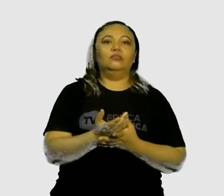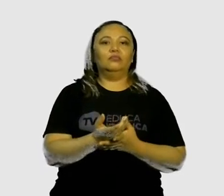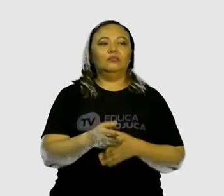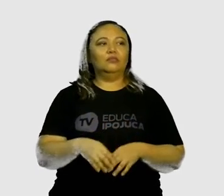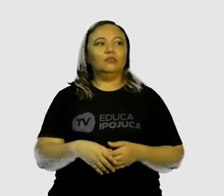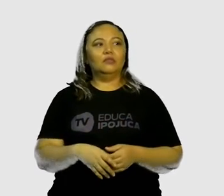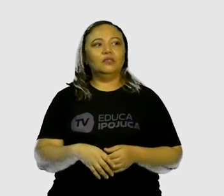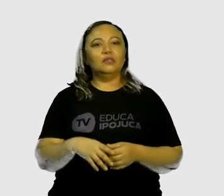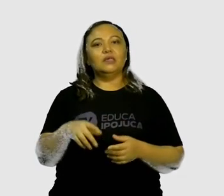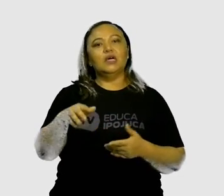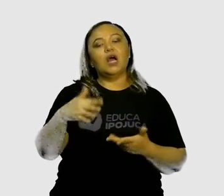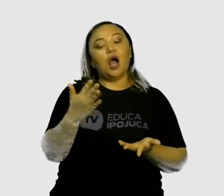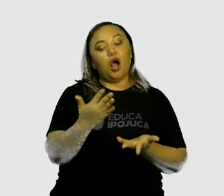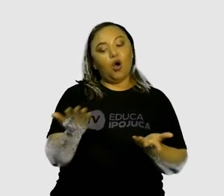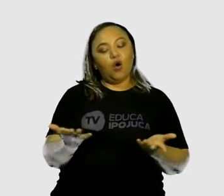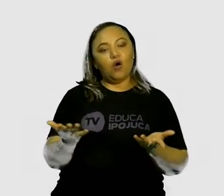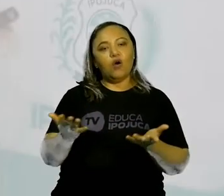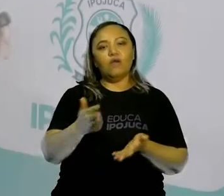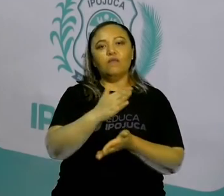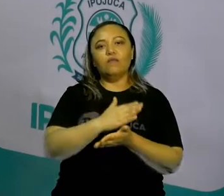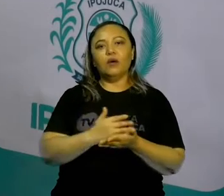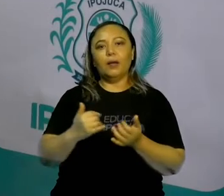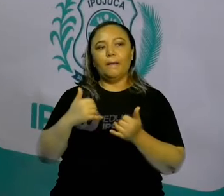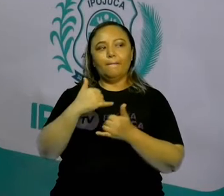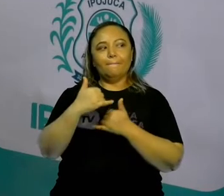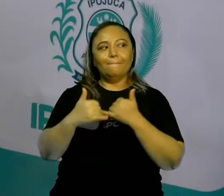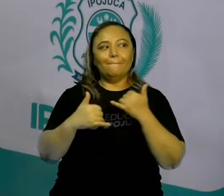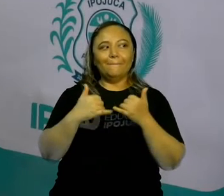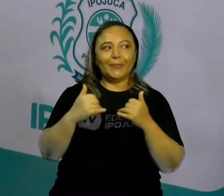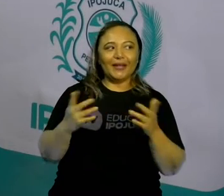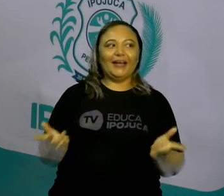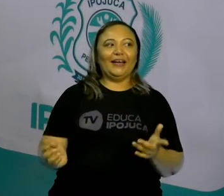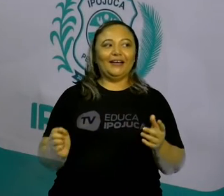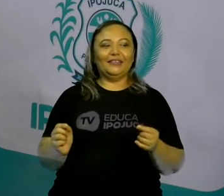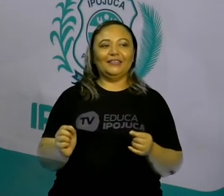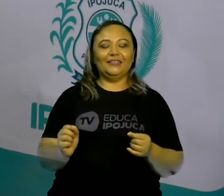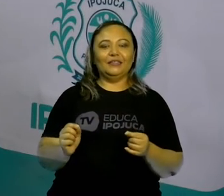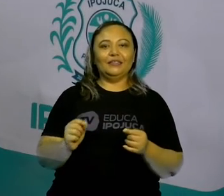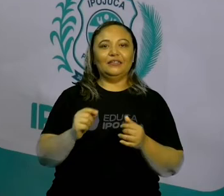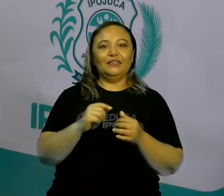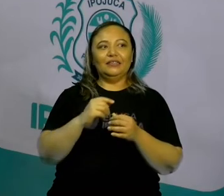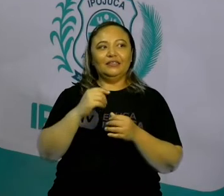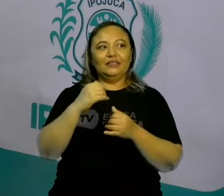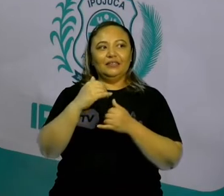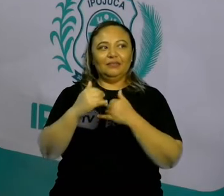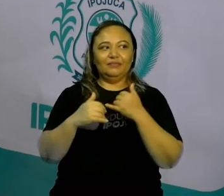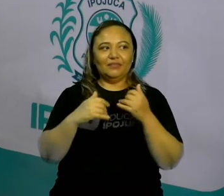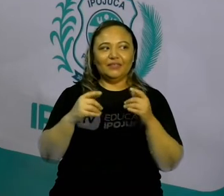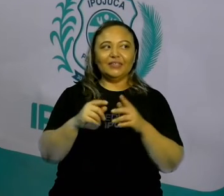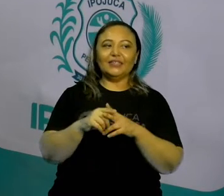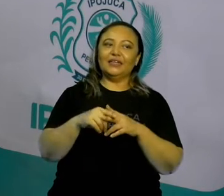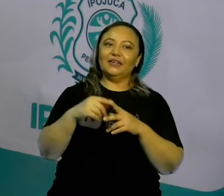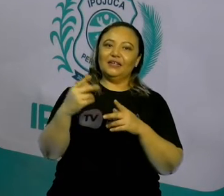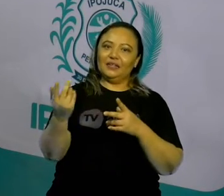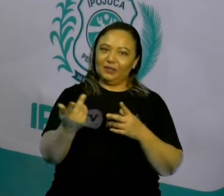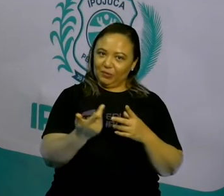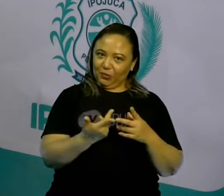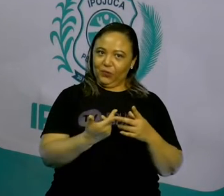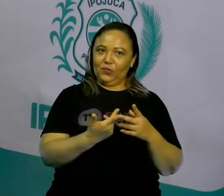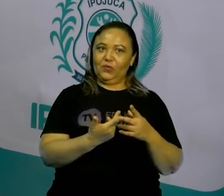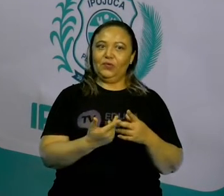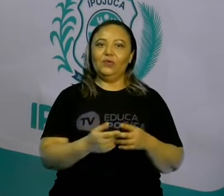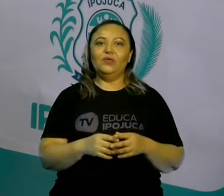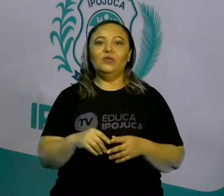isso, eu vou convidar vocês. Vamos brincar de trilha? Pois é, para brincar de trilha, chamei dois amigos aqui.